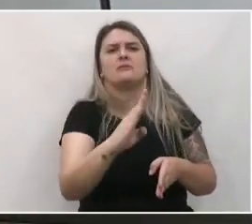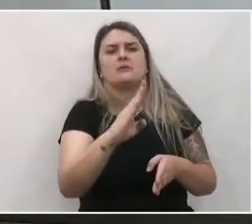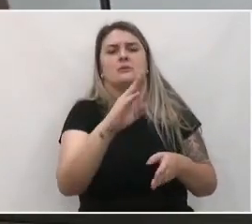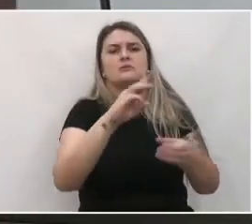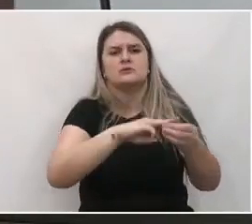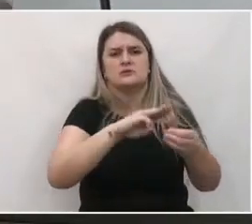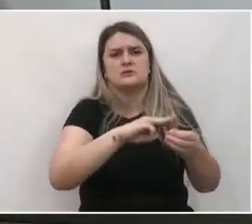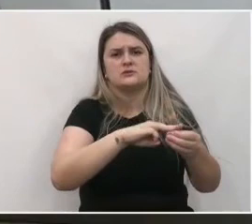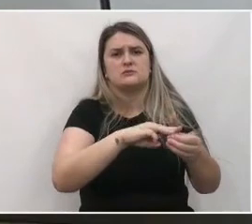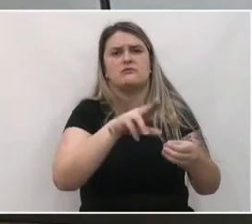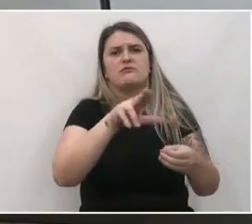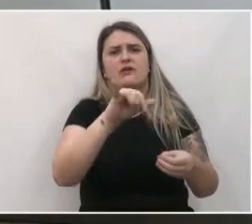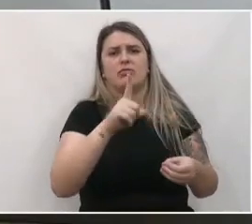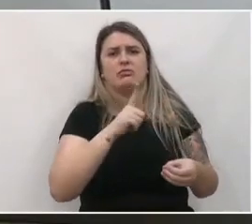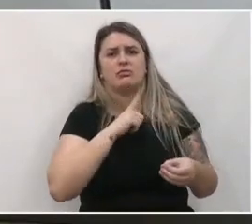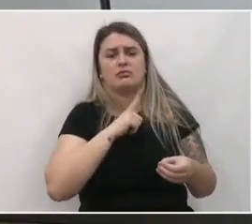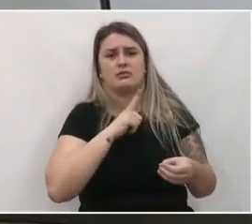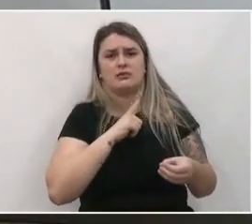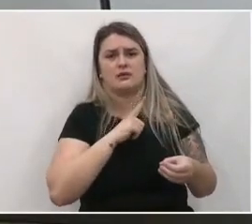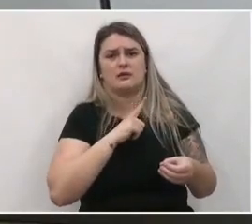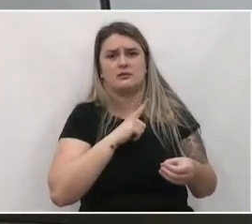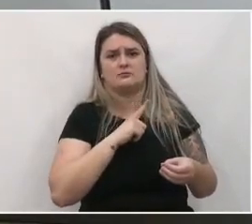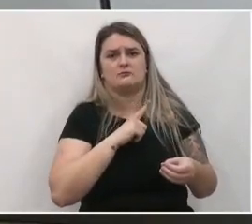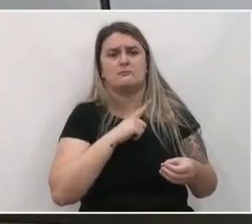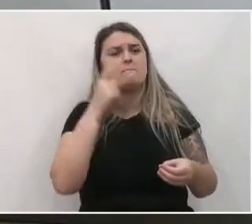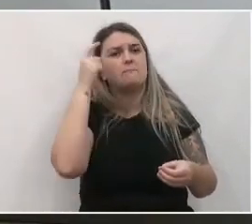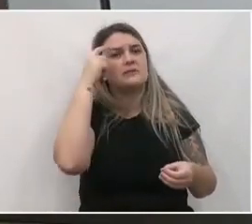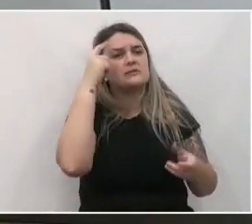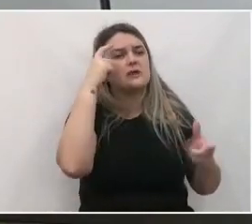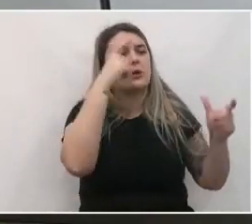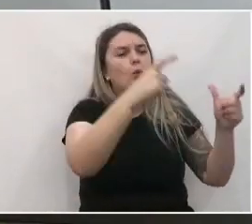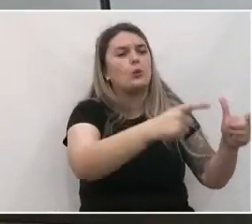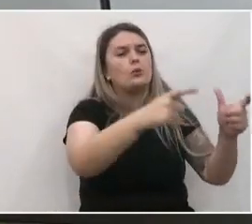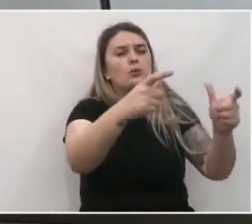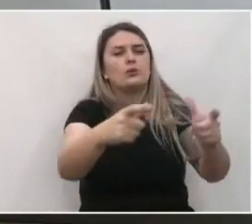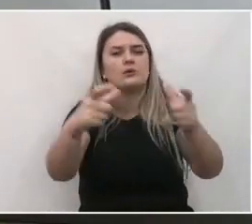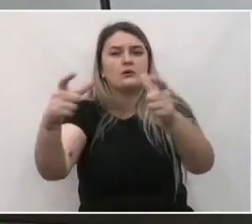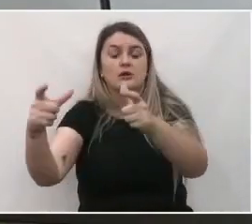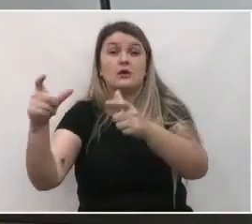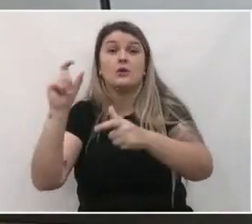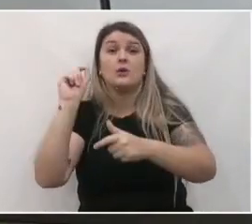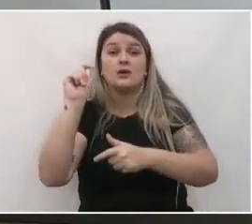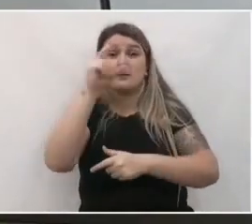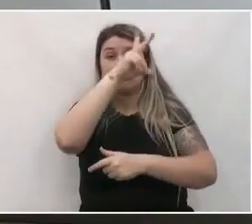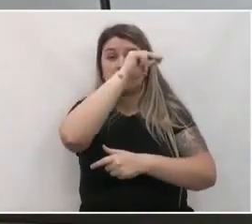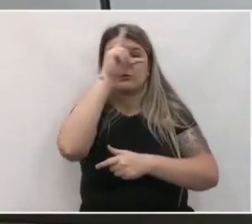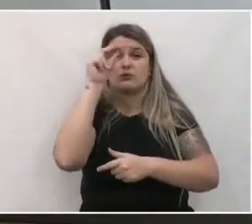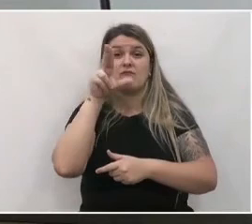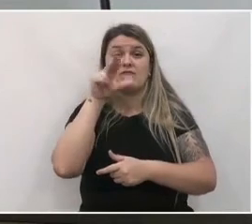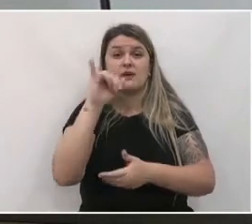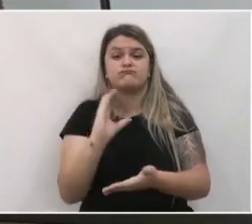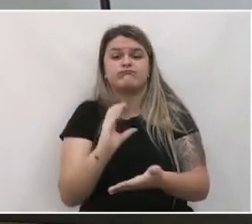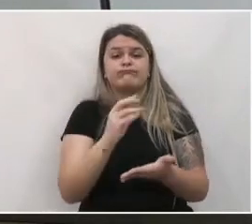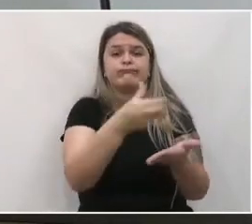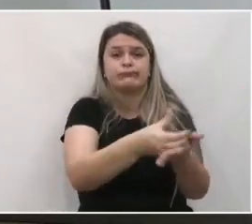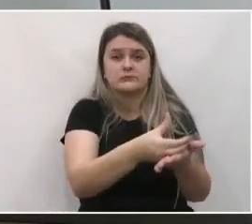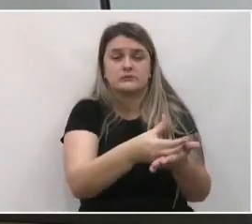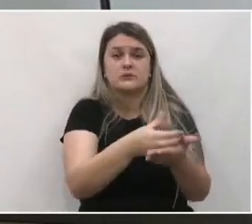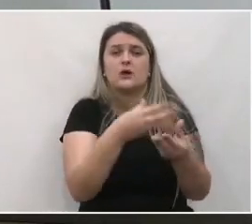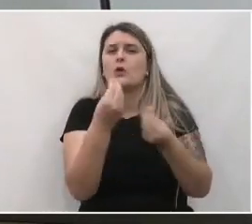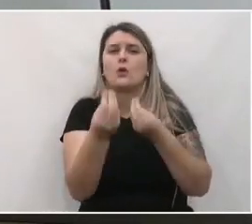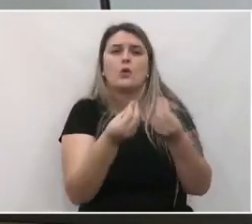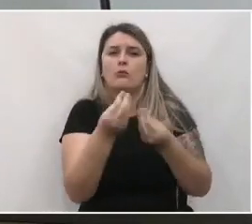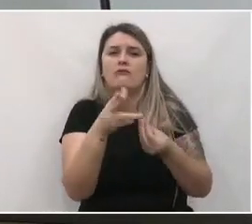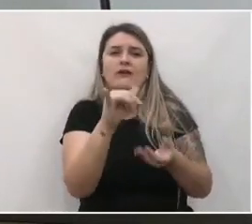terá no ordenamento do seu espaço, os investimentos da administração pública, a execução do